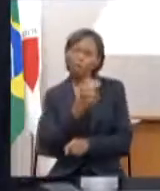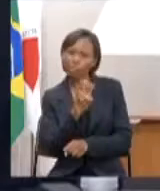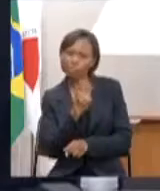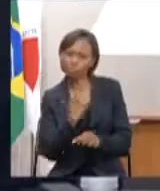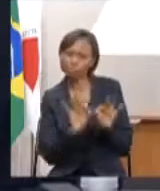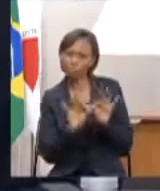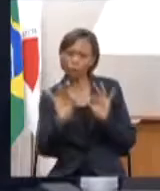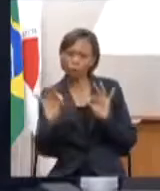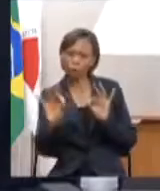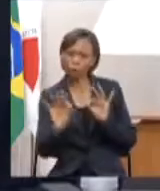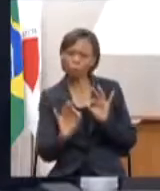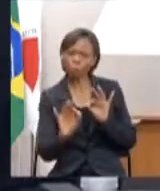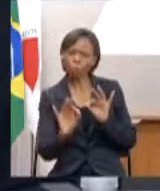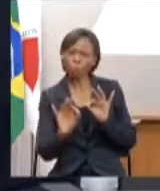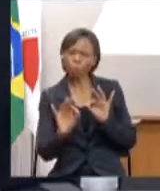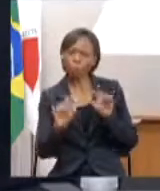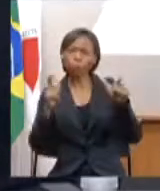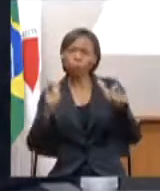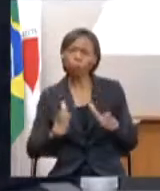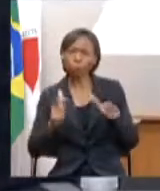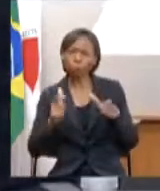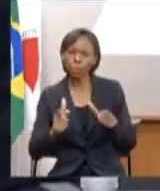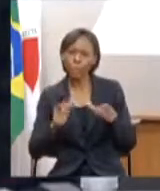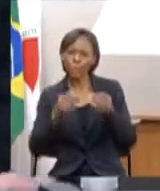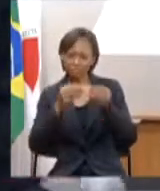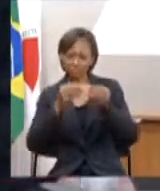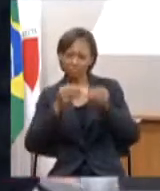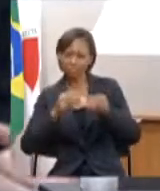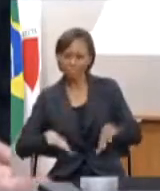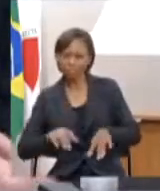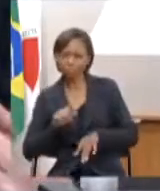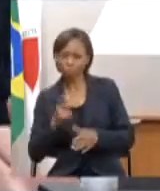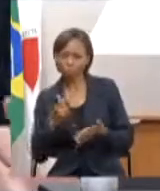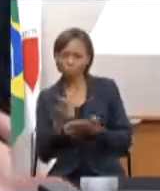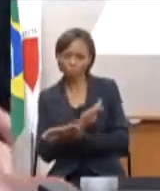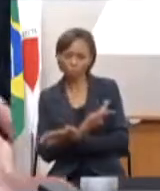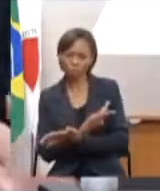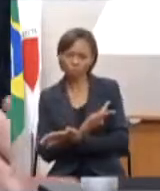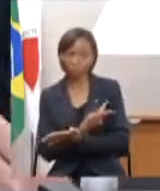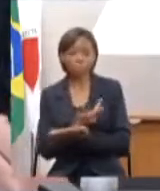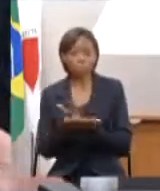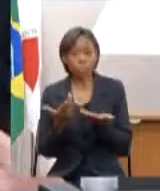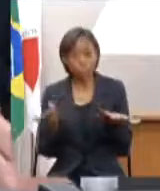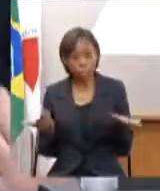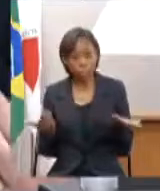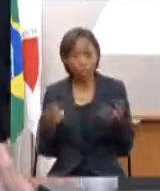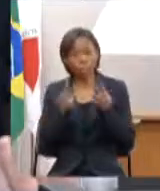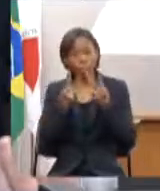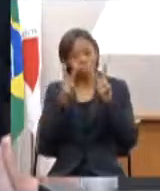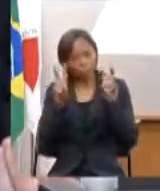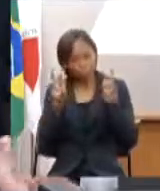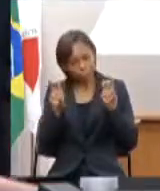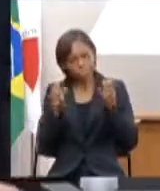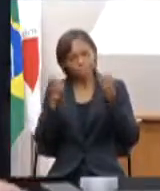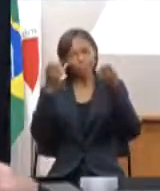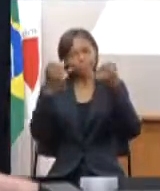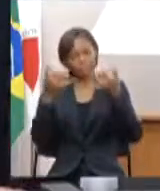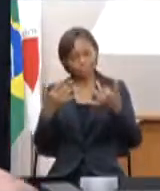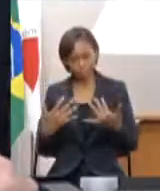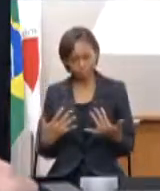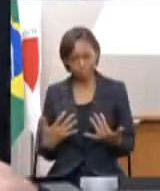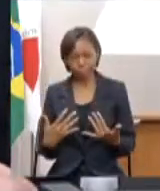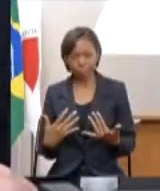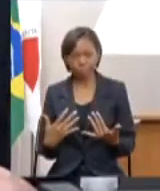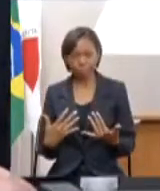a região atingida então é sobre isso que nós estamos falando obviamente